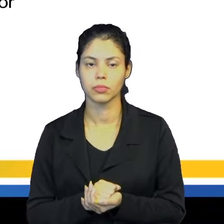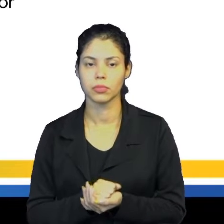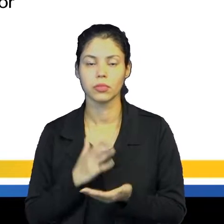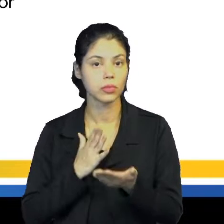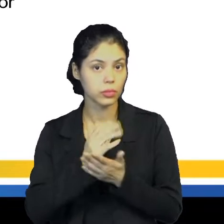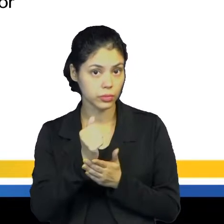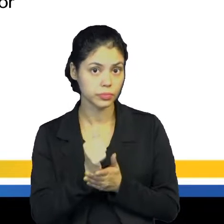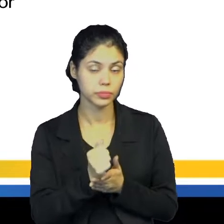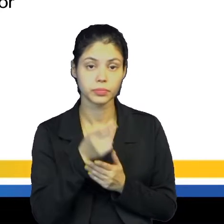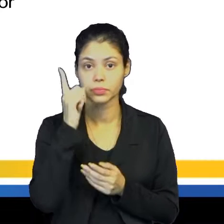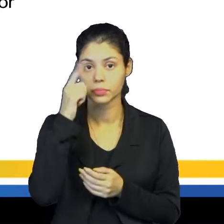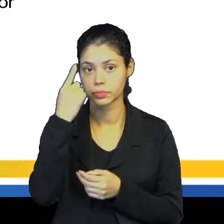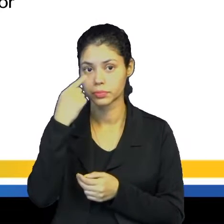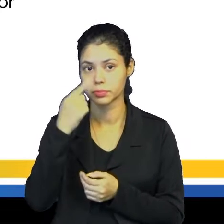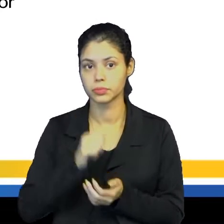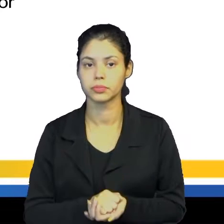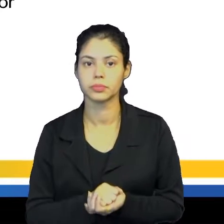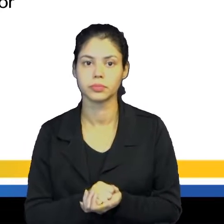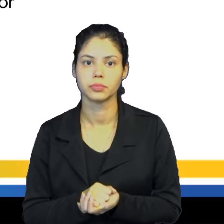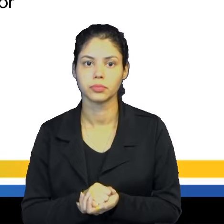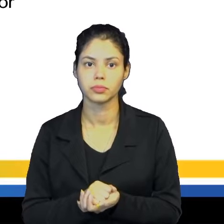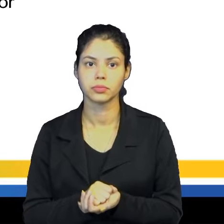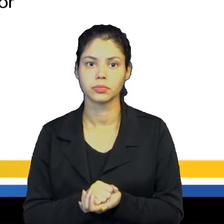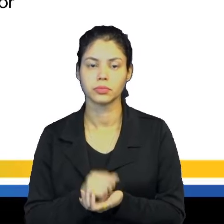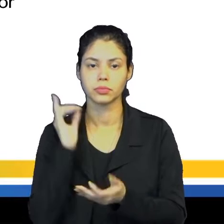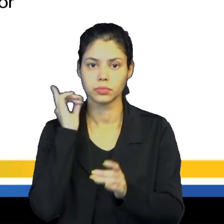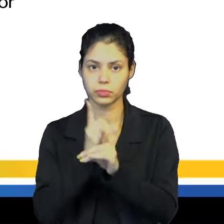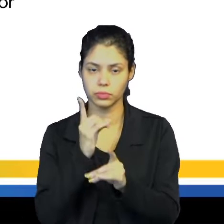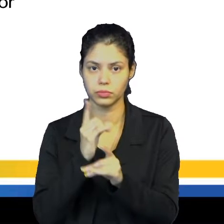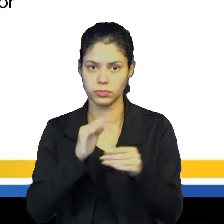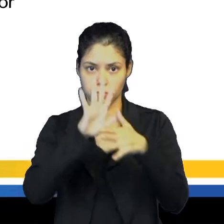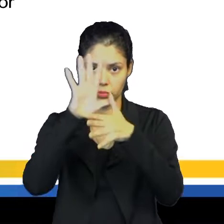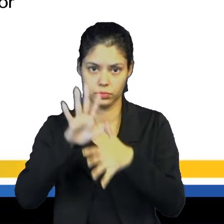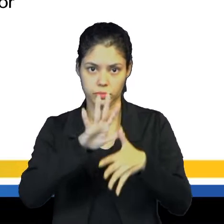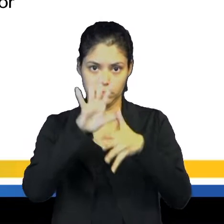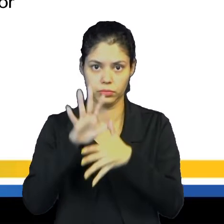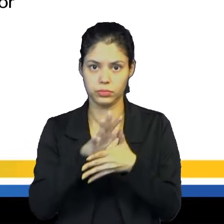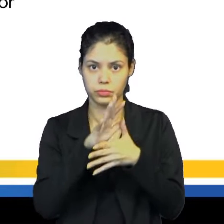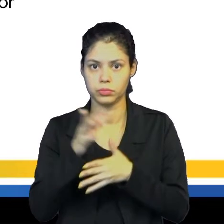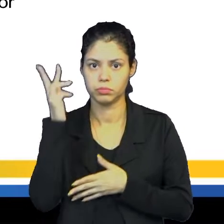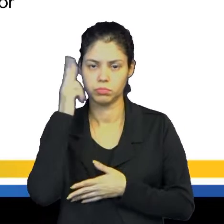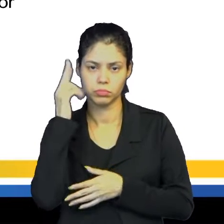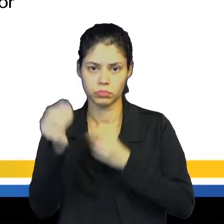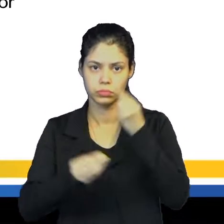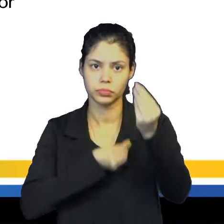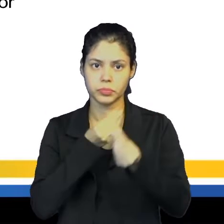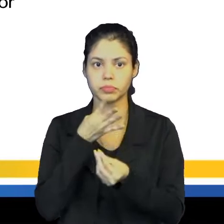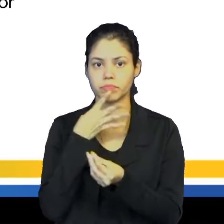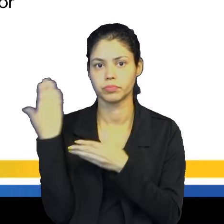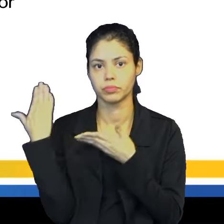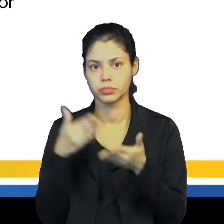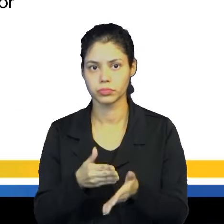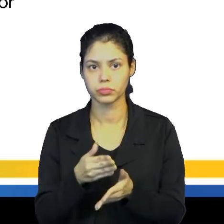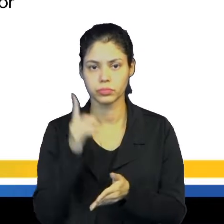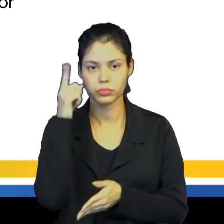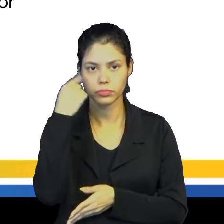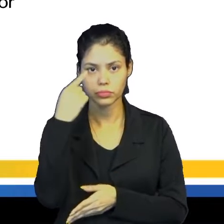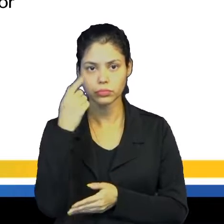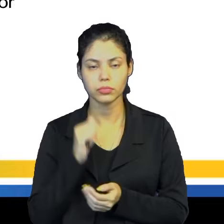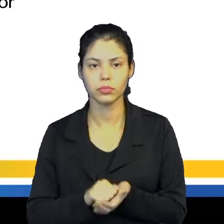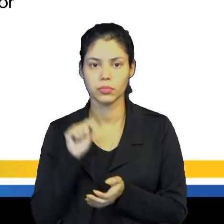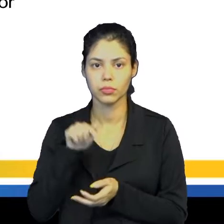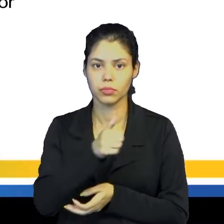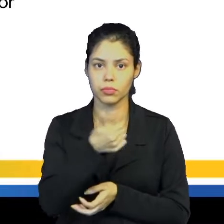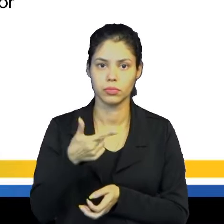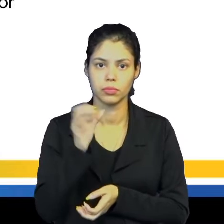A conquista espanhola. O descobrimento da América é como ficou conhecida a chegada dos espanhóis aqui